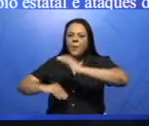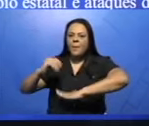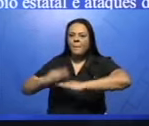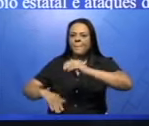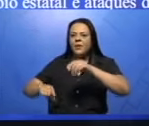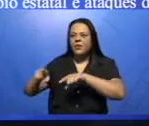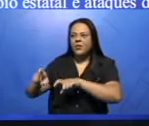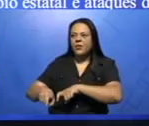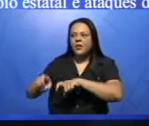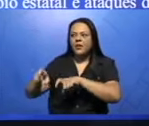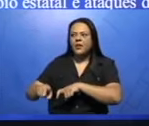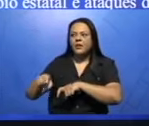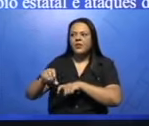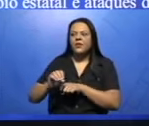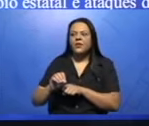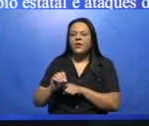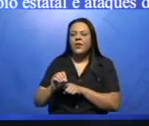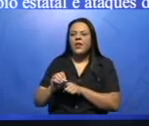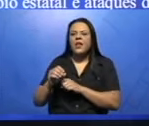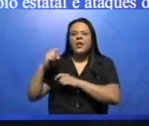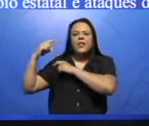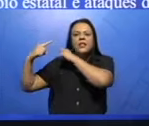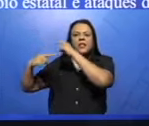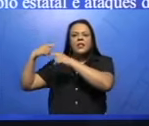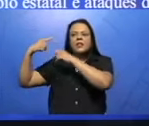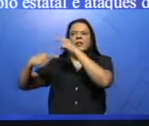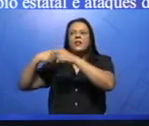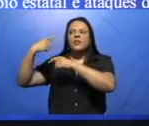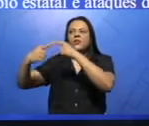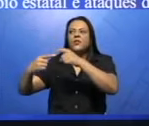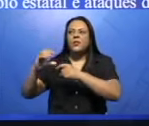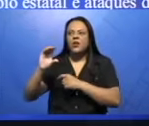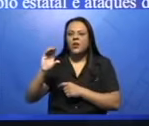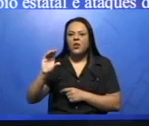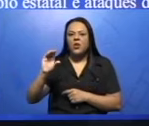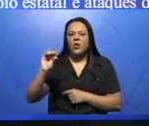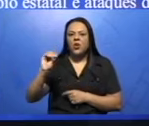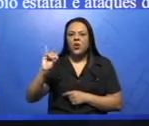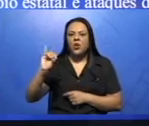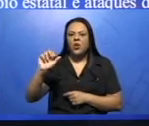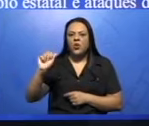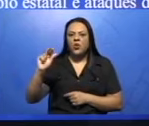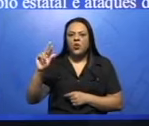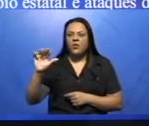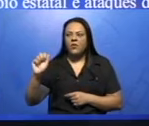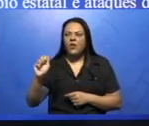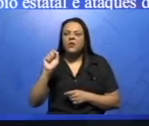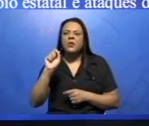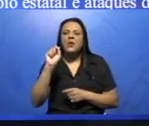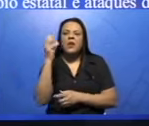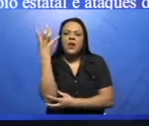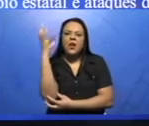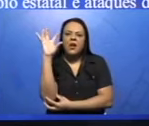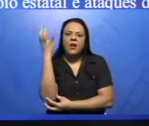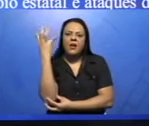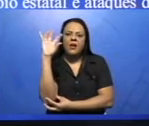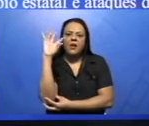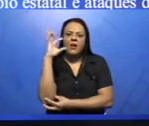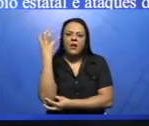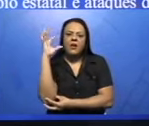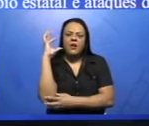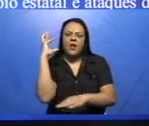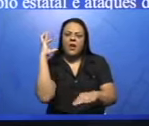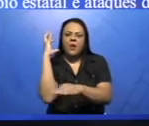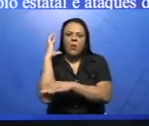tradicional que causa grande impacto ao meio ambiente, que é a coivara, que é a derrubada da vegetação e a sua